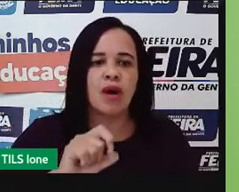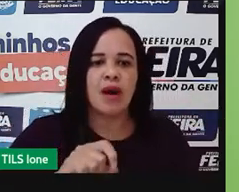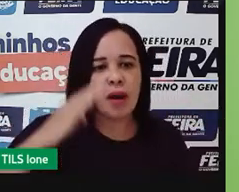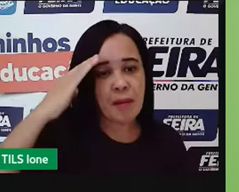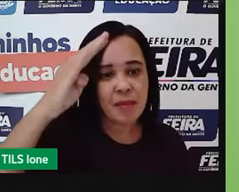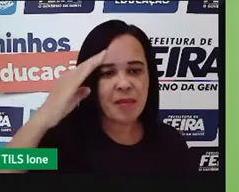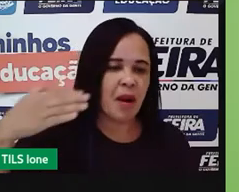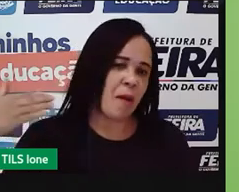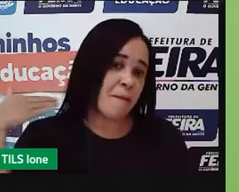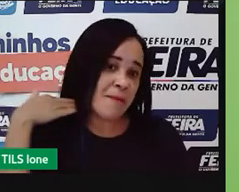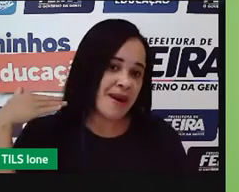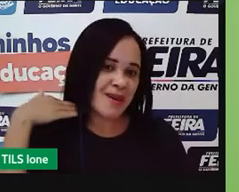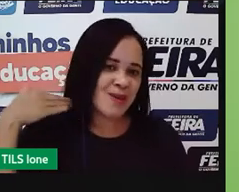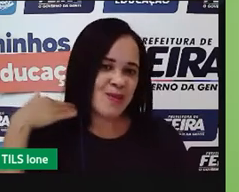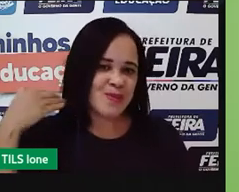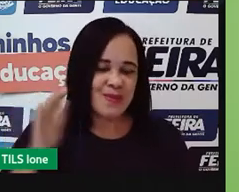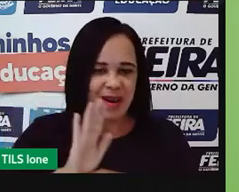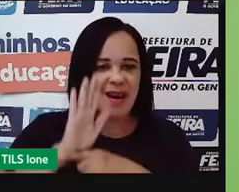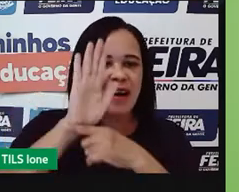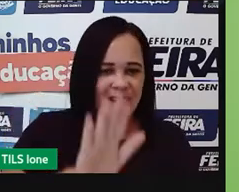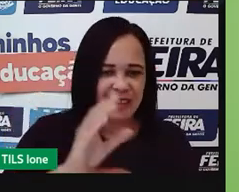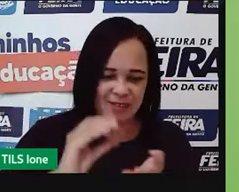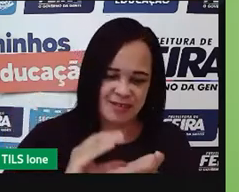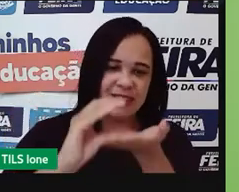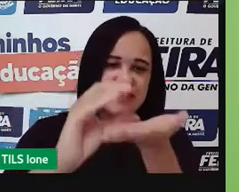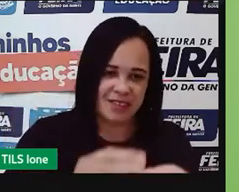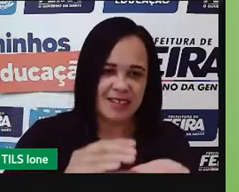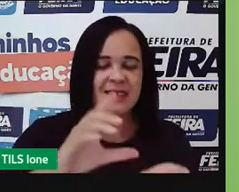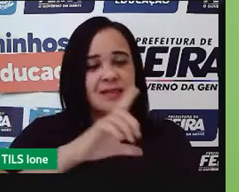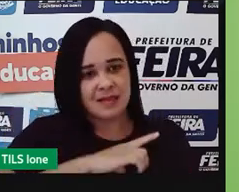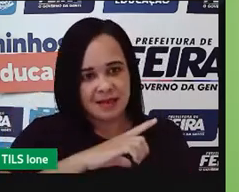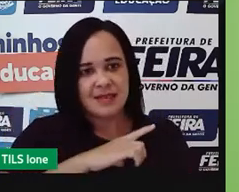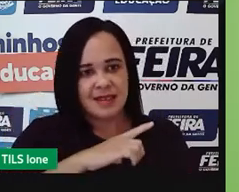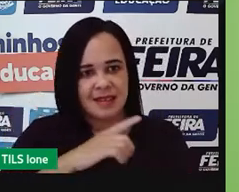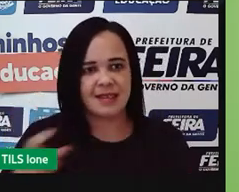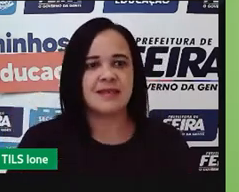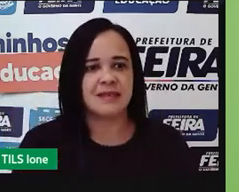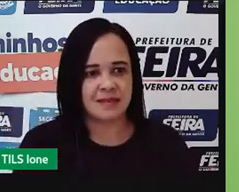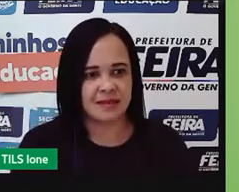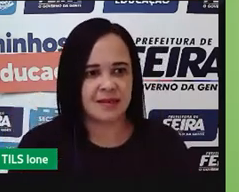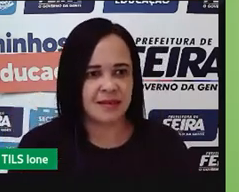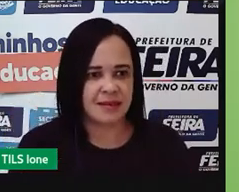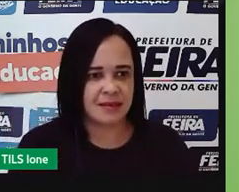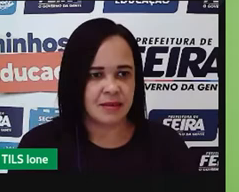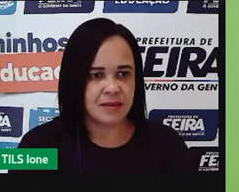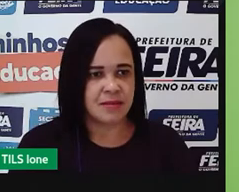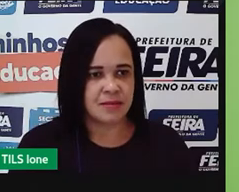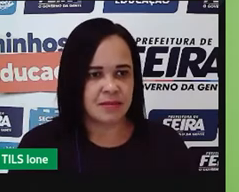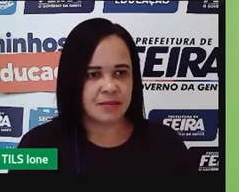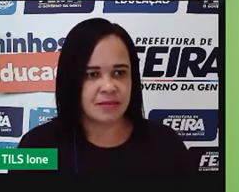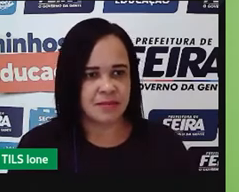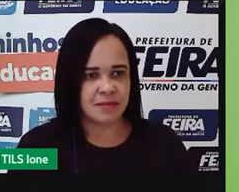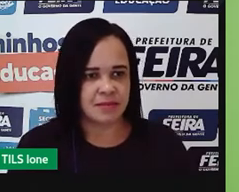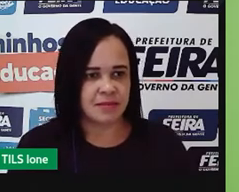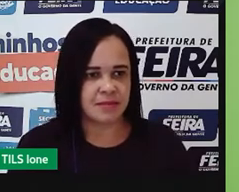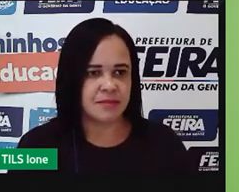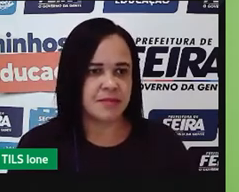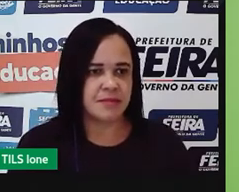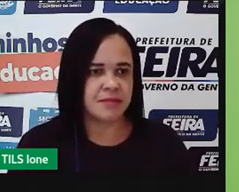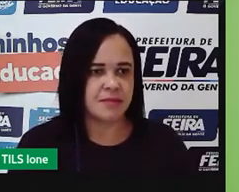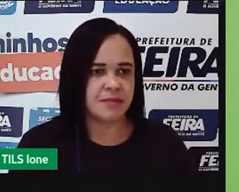né, vocês perceberam, nas duas explicações, tanto na historinha, quadrinho, quanto, né, na